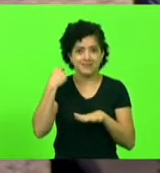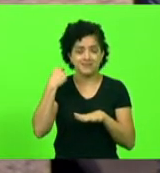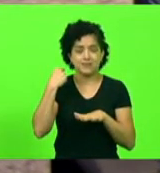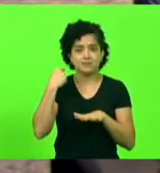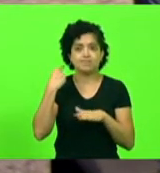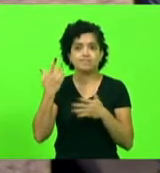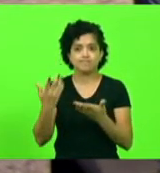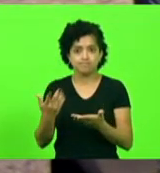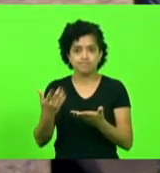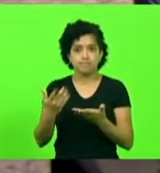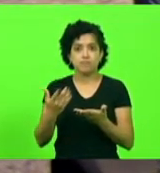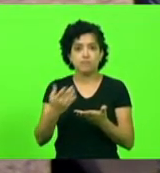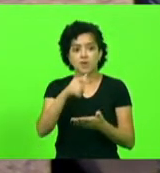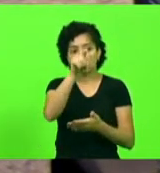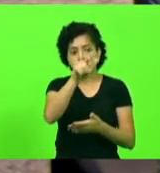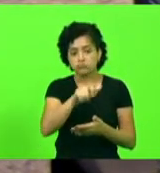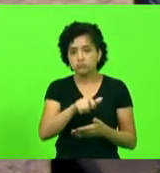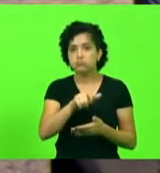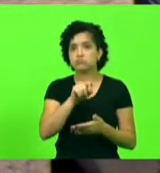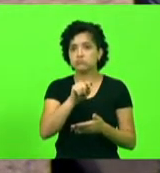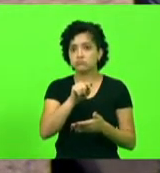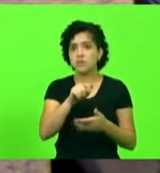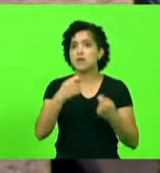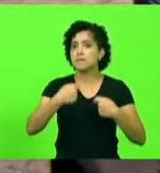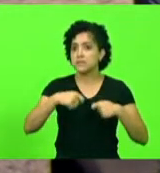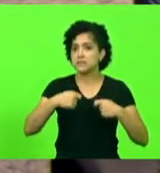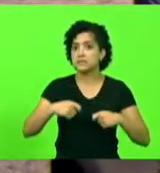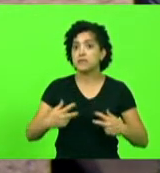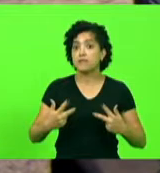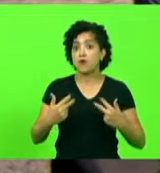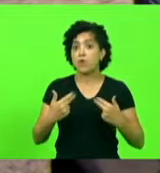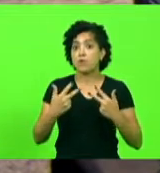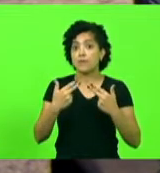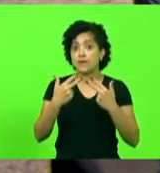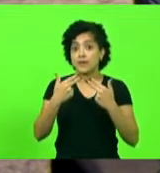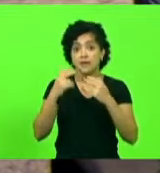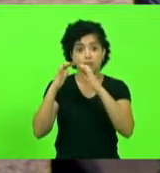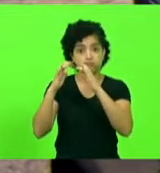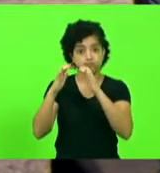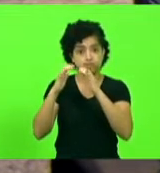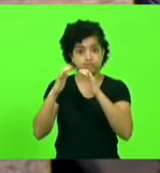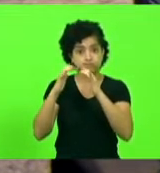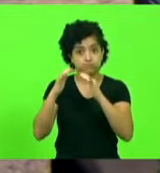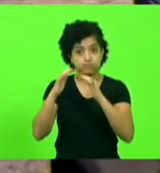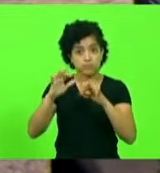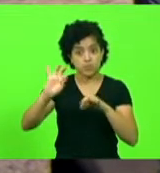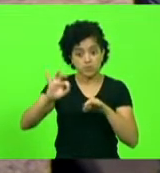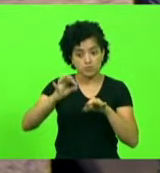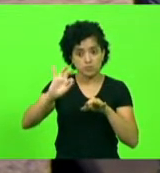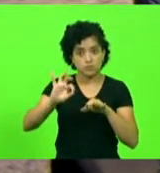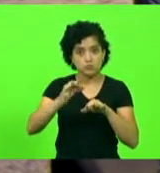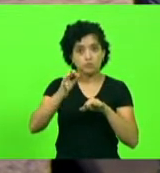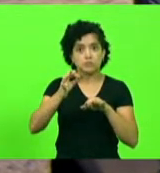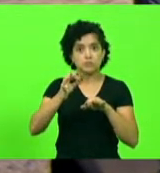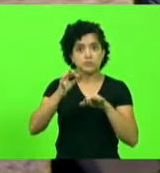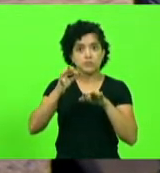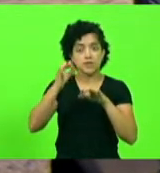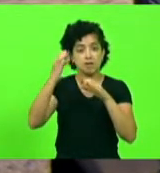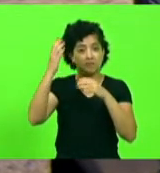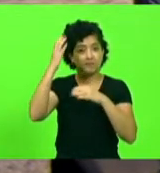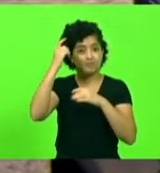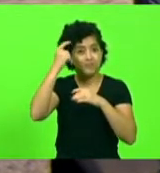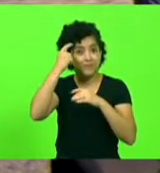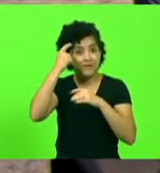um catarinense que precisava de uma operação, operar, porque estava com um tumor na cabeça,